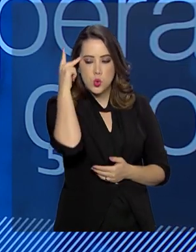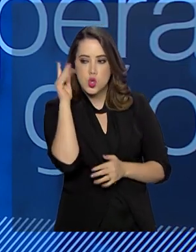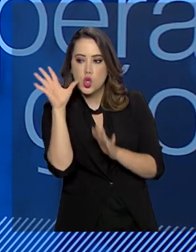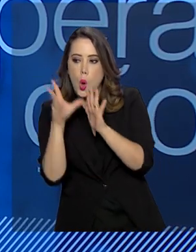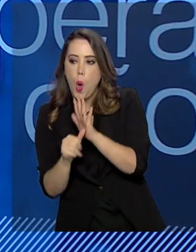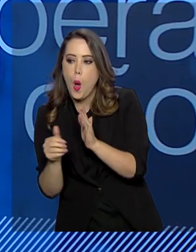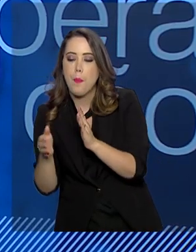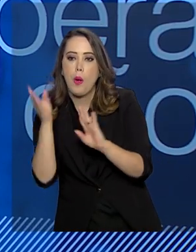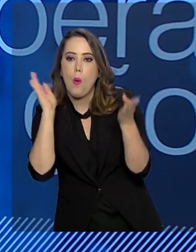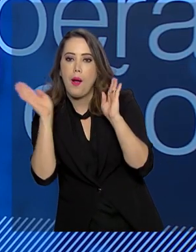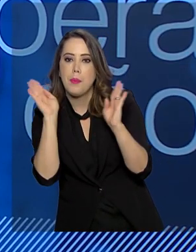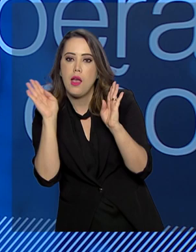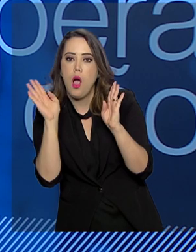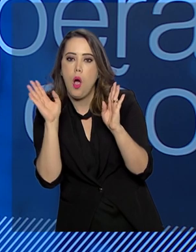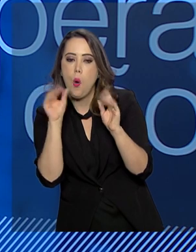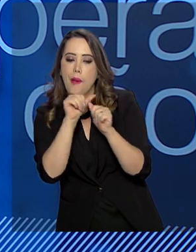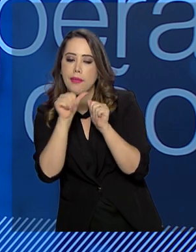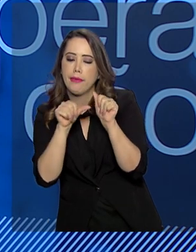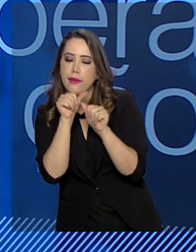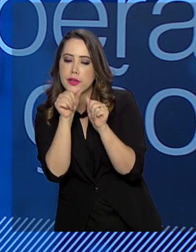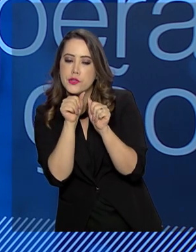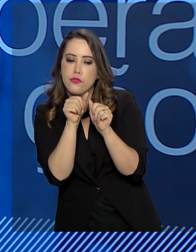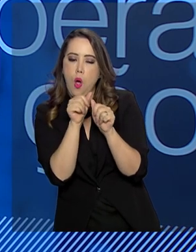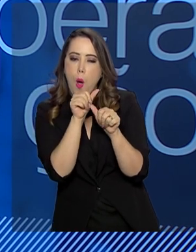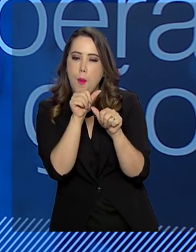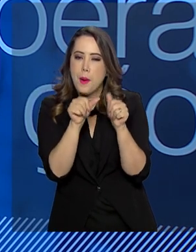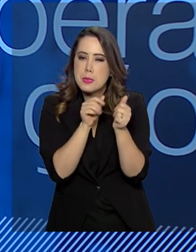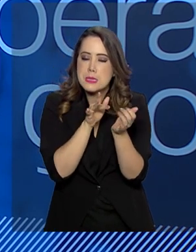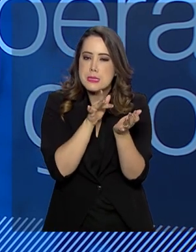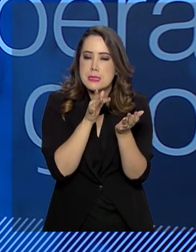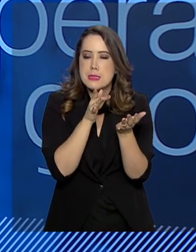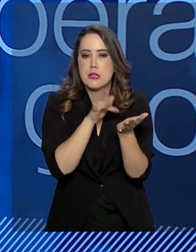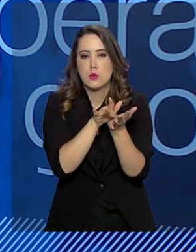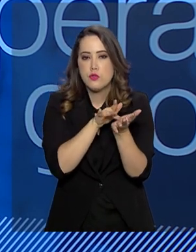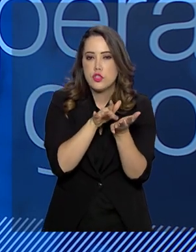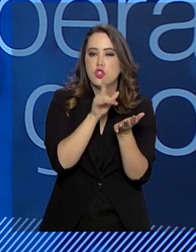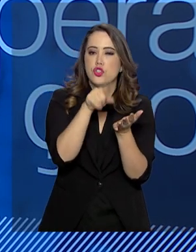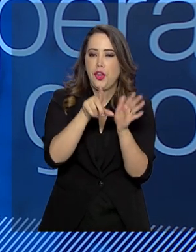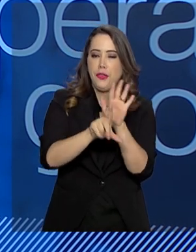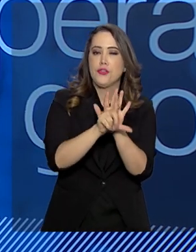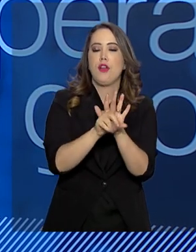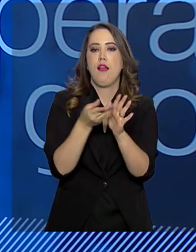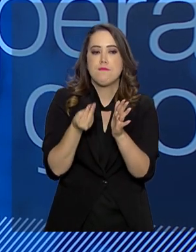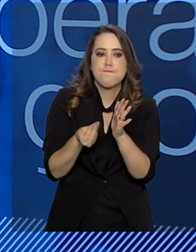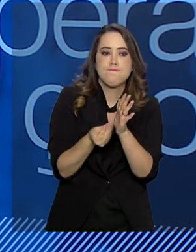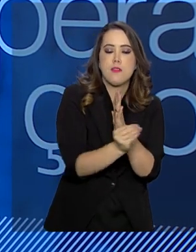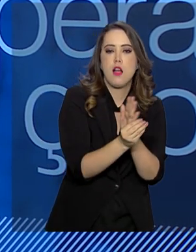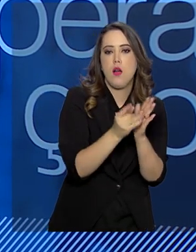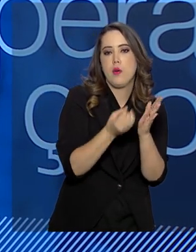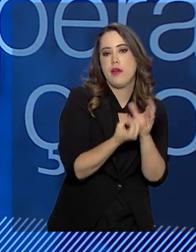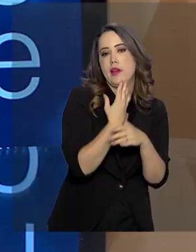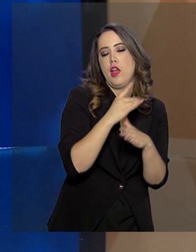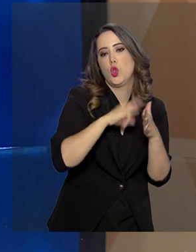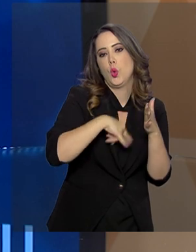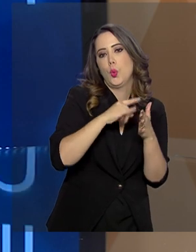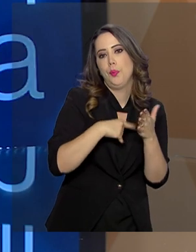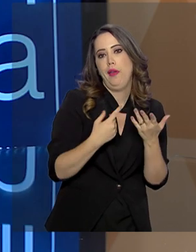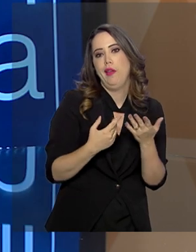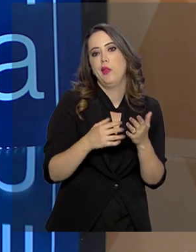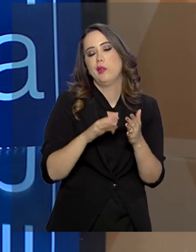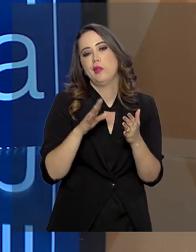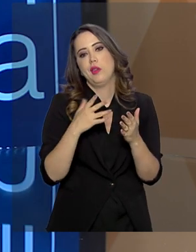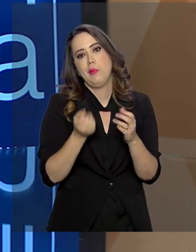e esquenta esses veículos, né? Que adultera a chassi, que produz documentos falsos. Existe a corrupção, que é associada.